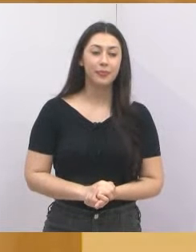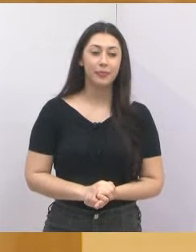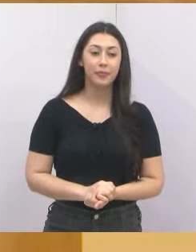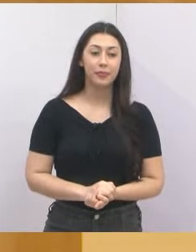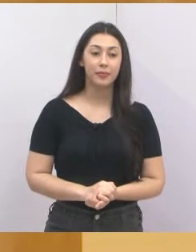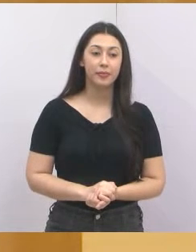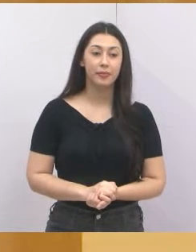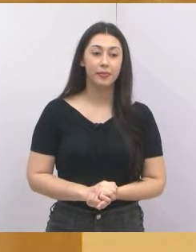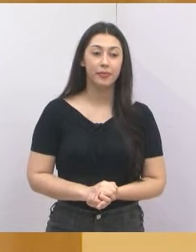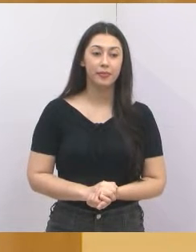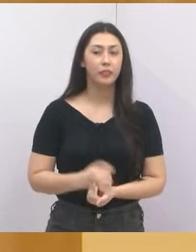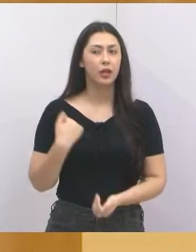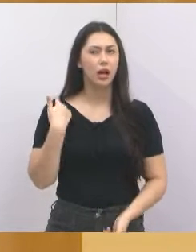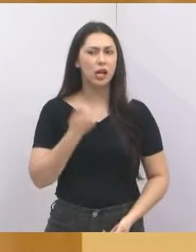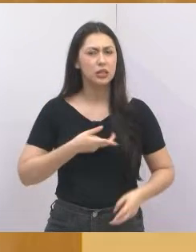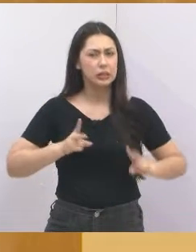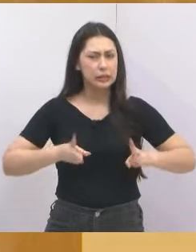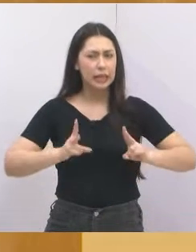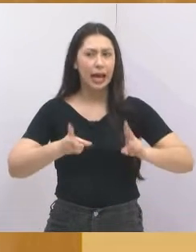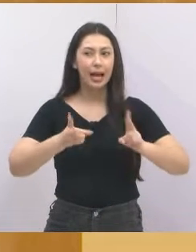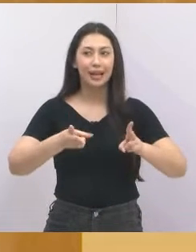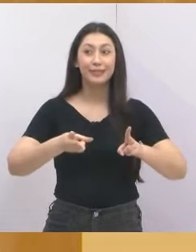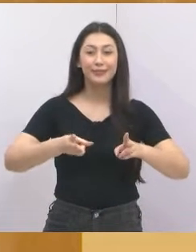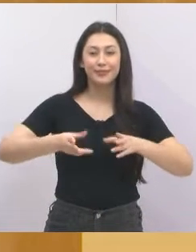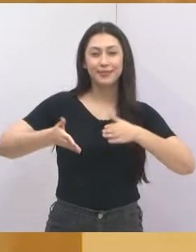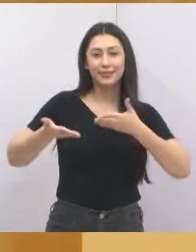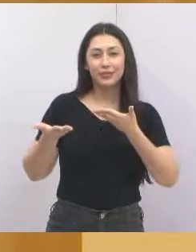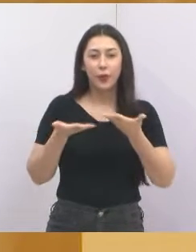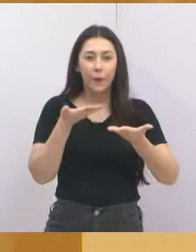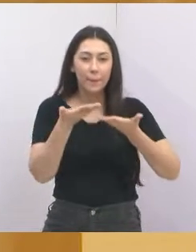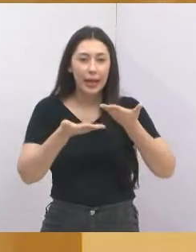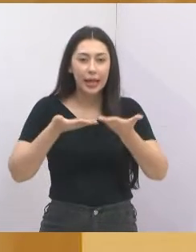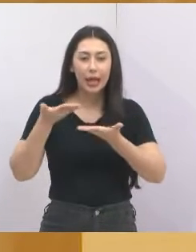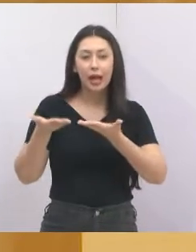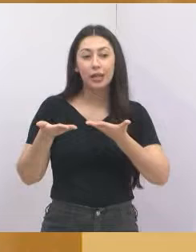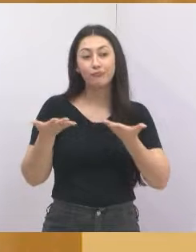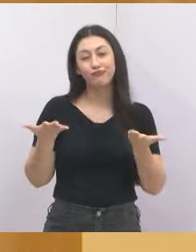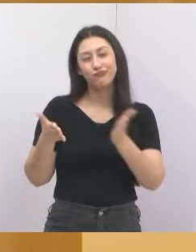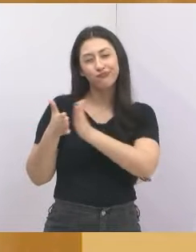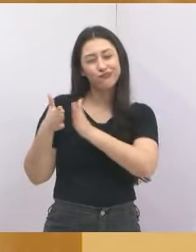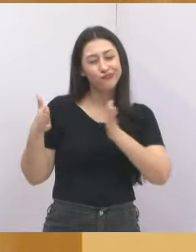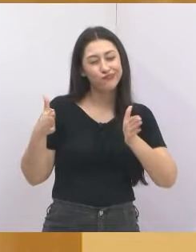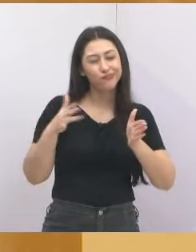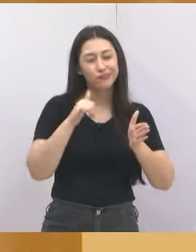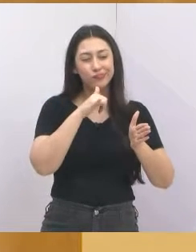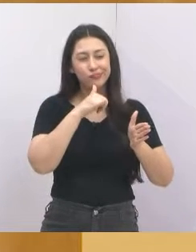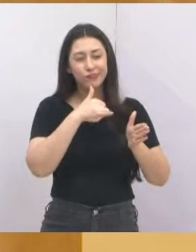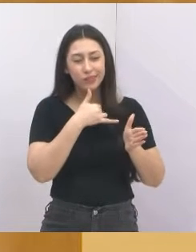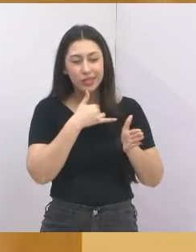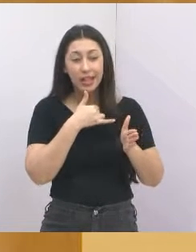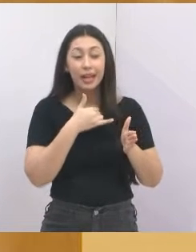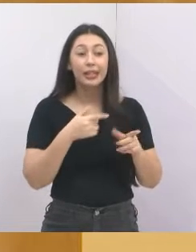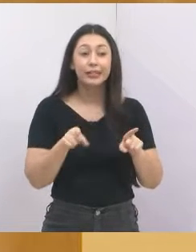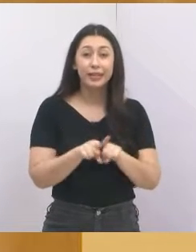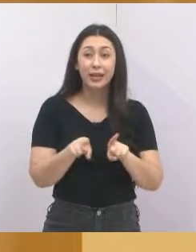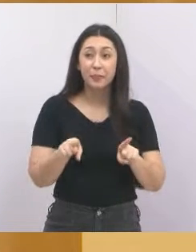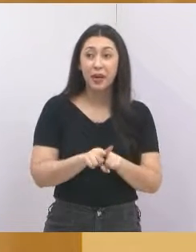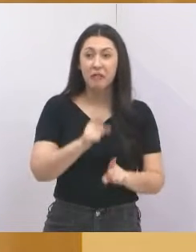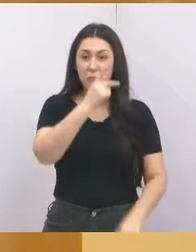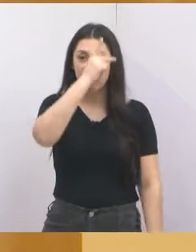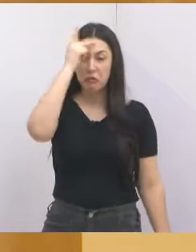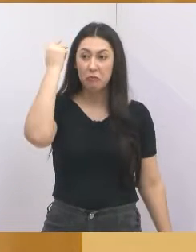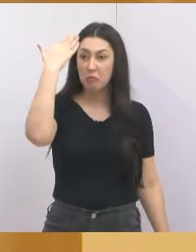Vamos estar sempre comentando, lamentável, por os últimos dias, até artista famoso,